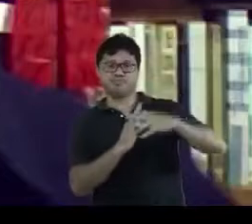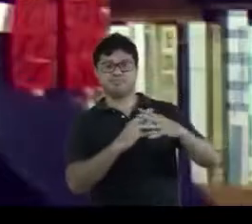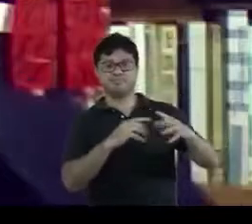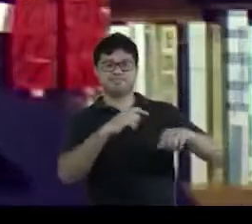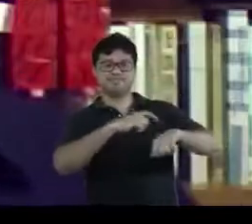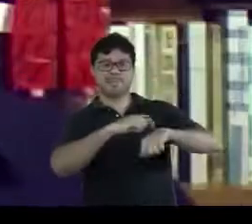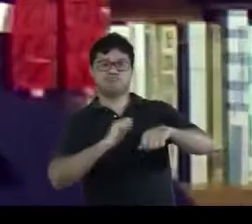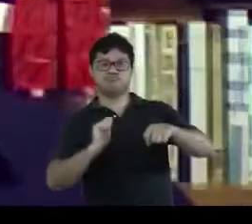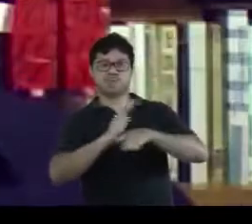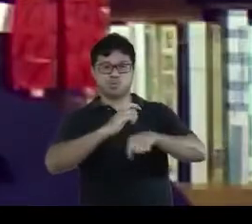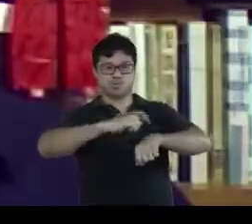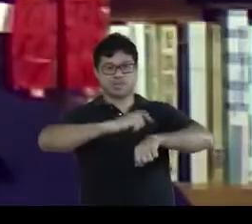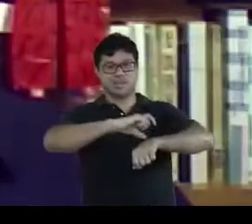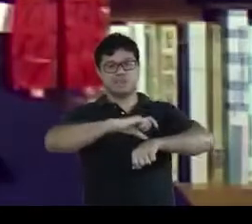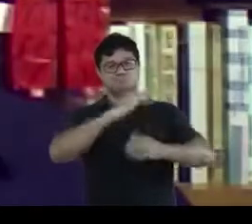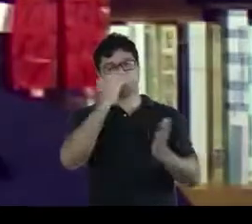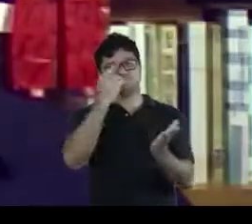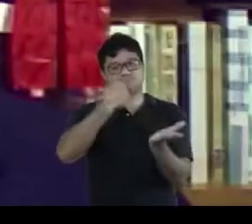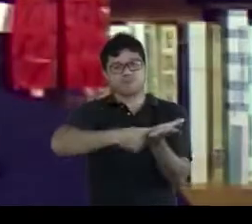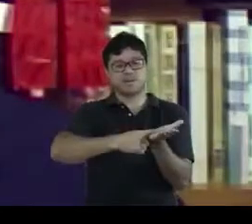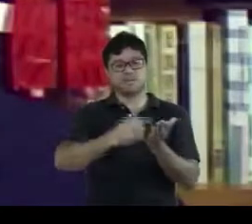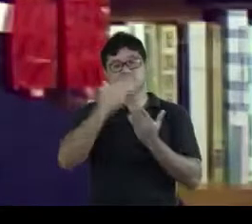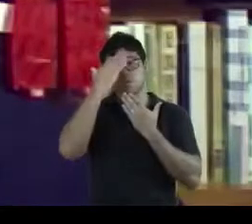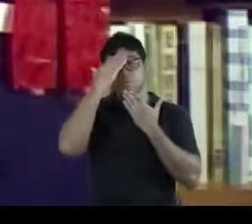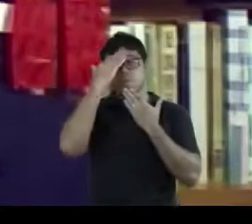tempo previsto. Obrigado.